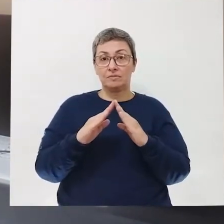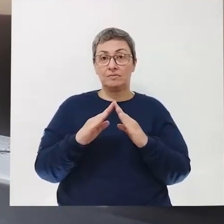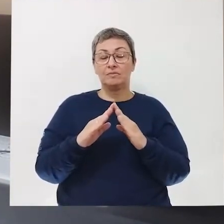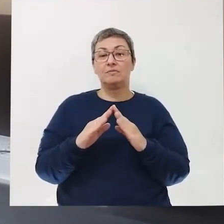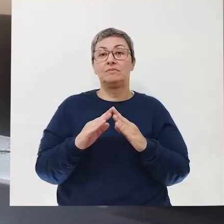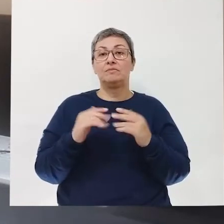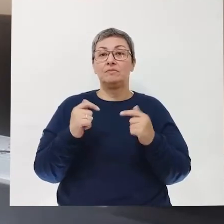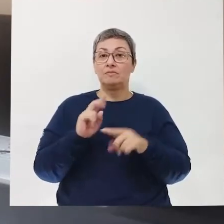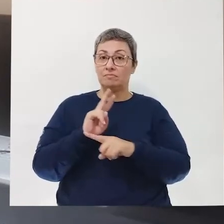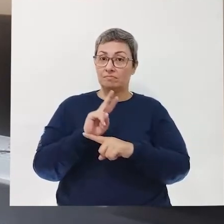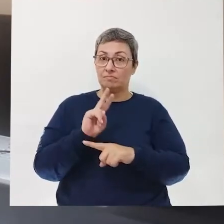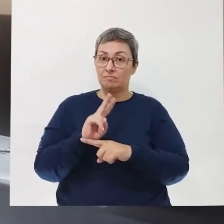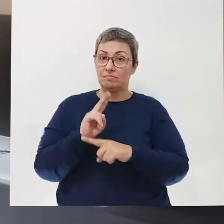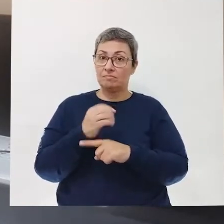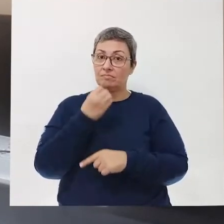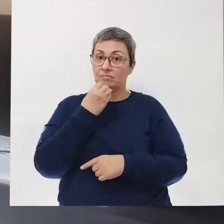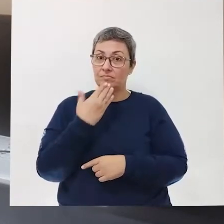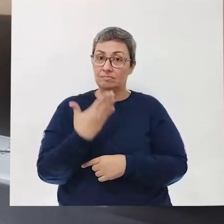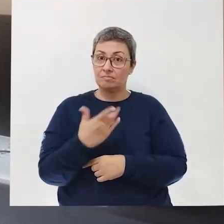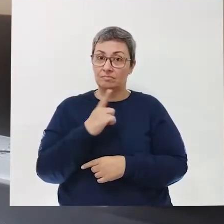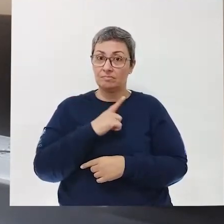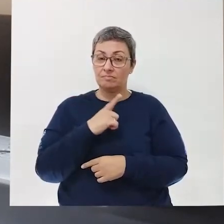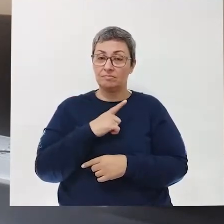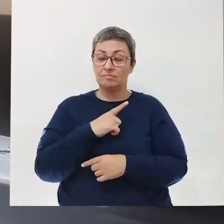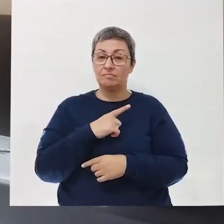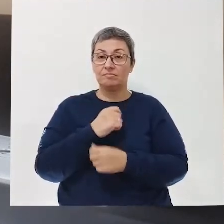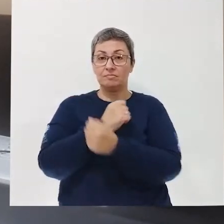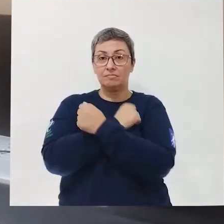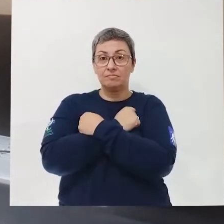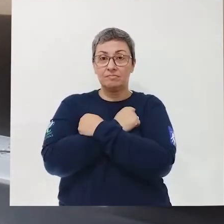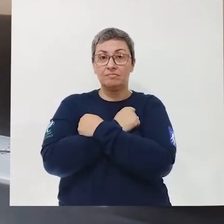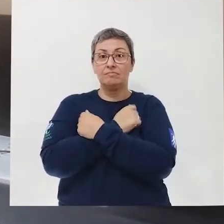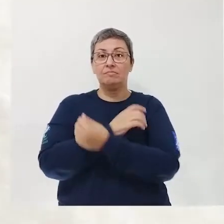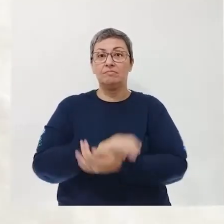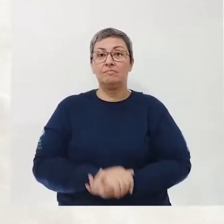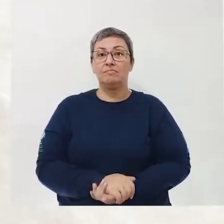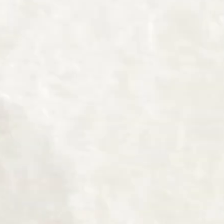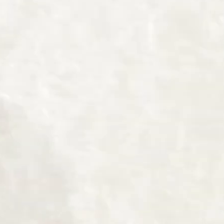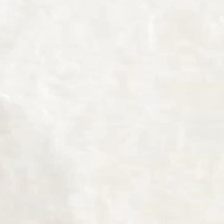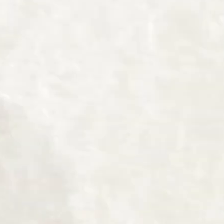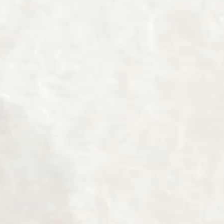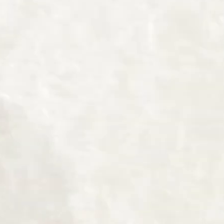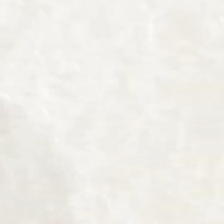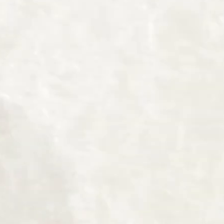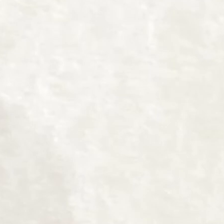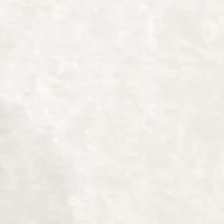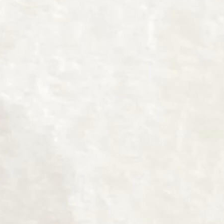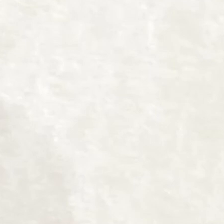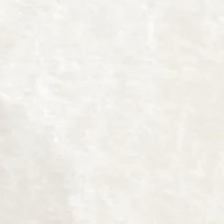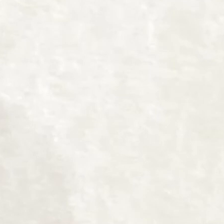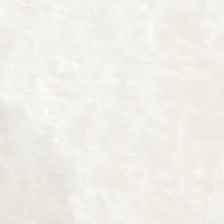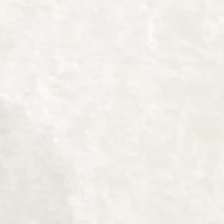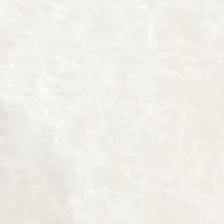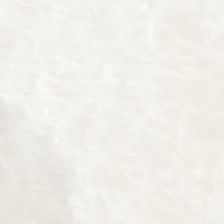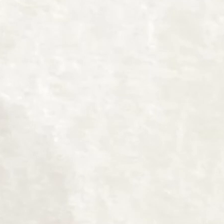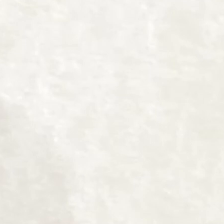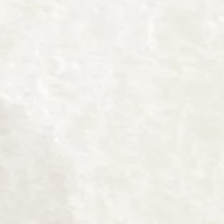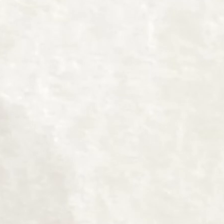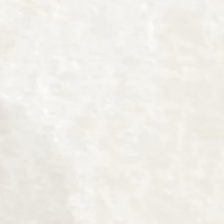programa se cuidem e fique bem grande abraço e aí